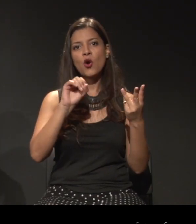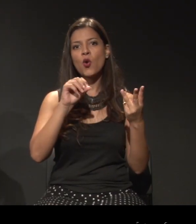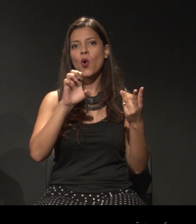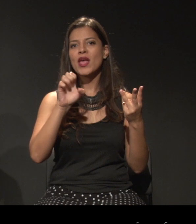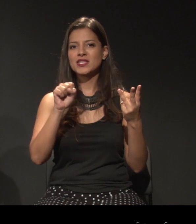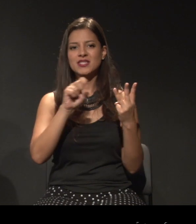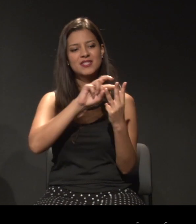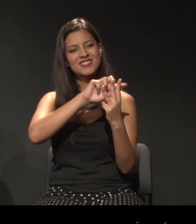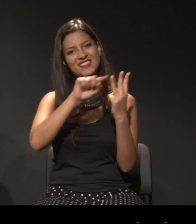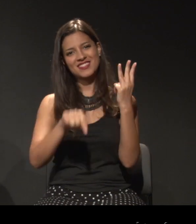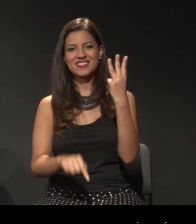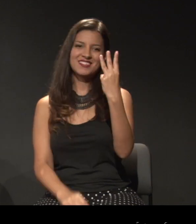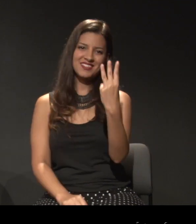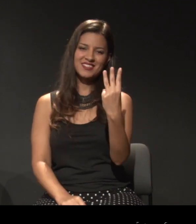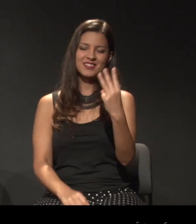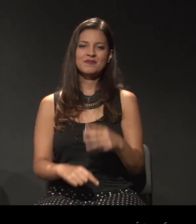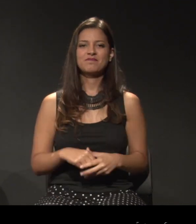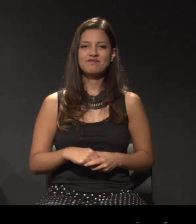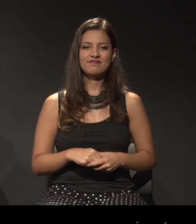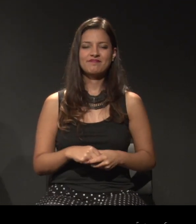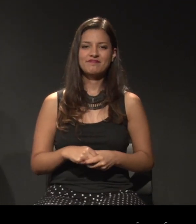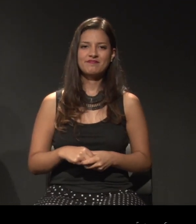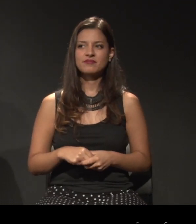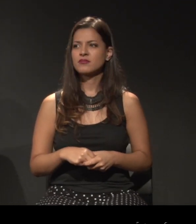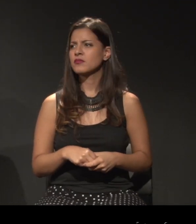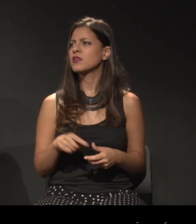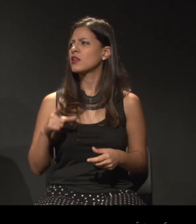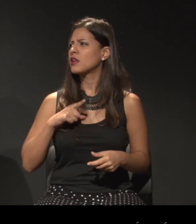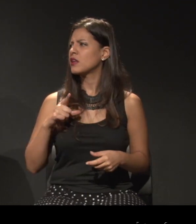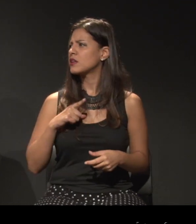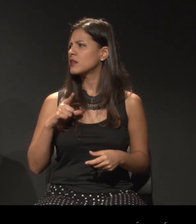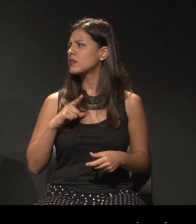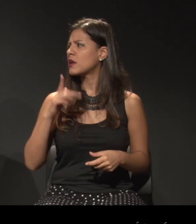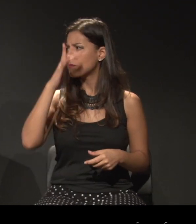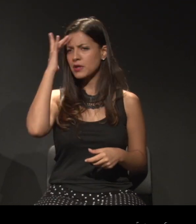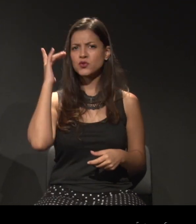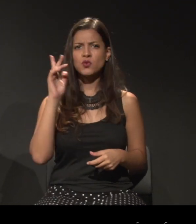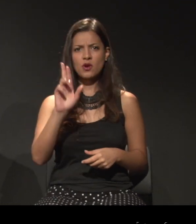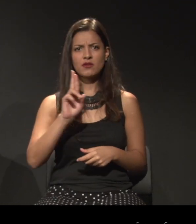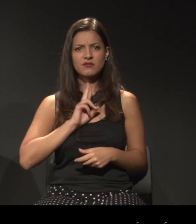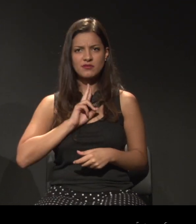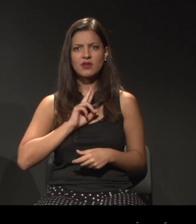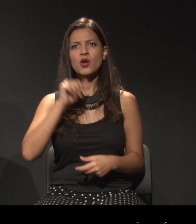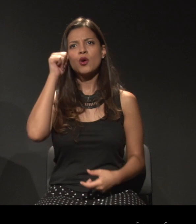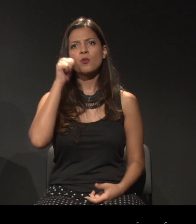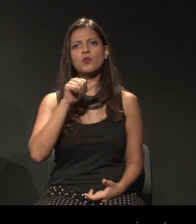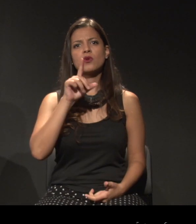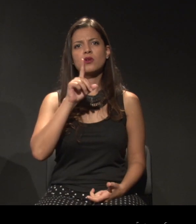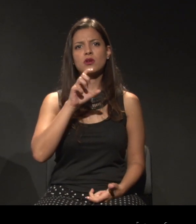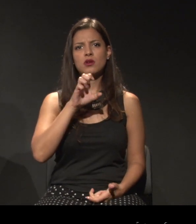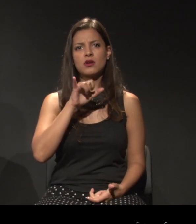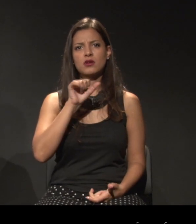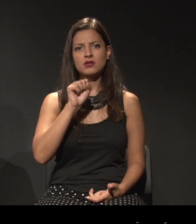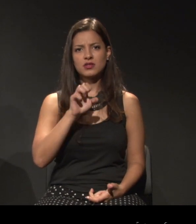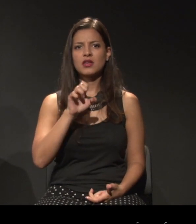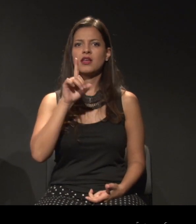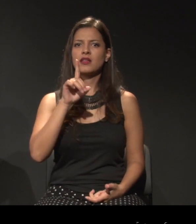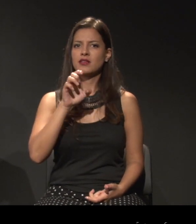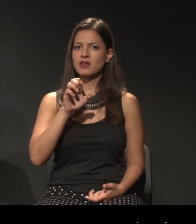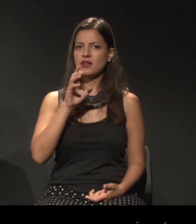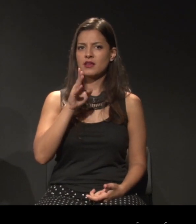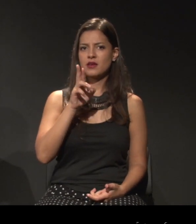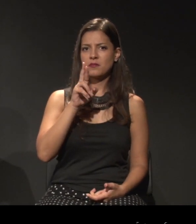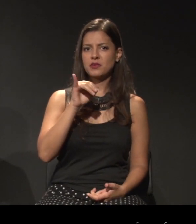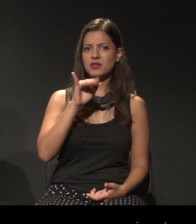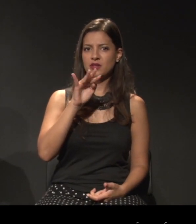E eu acho que a gente pode... Tem uma pessoa aqui para responder essa pergunta para a gente, a Deise Brito. Deise de Brito. Deise, por favor, vem